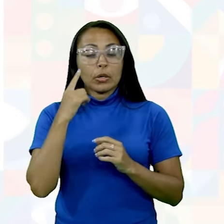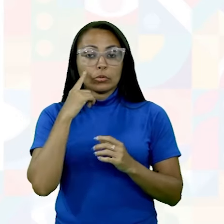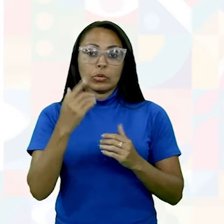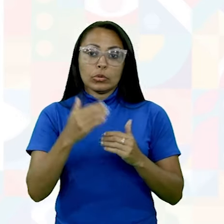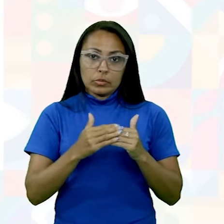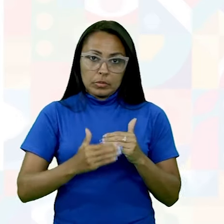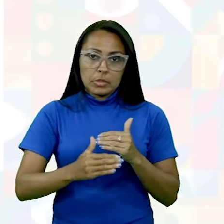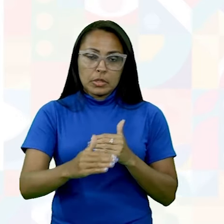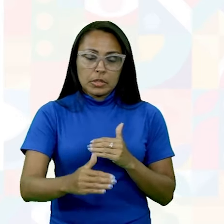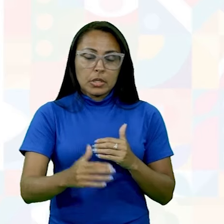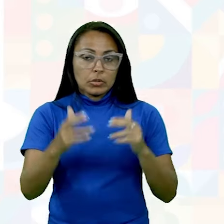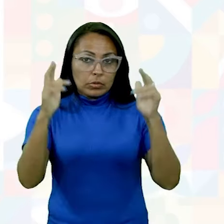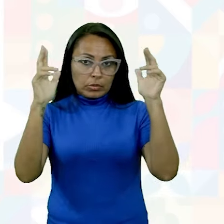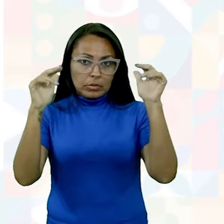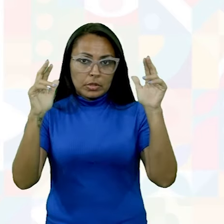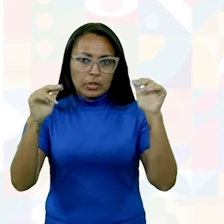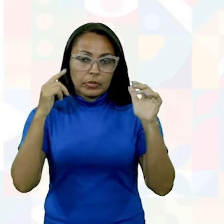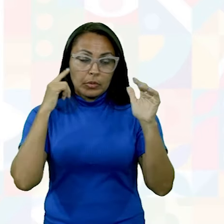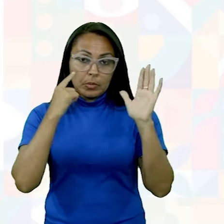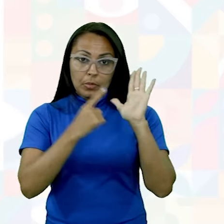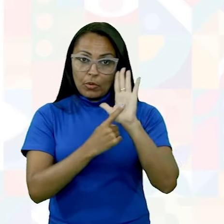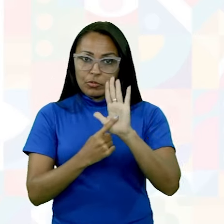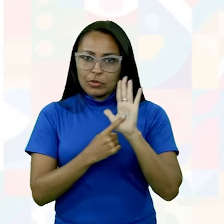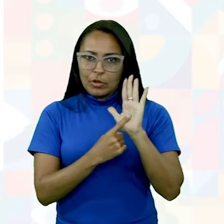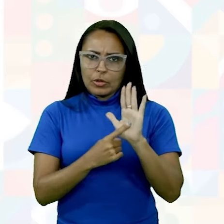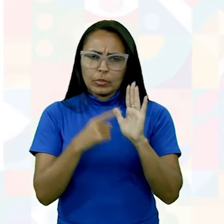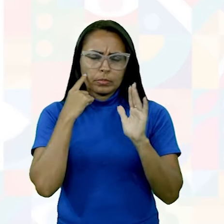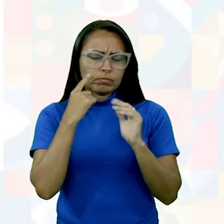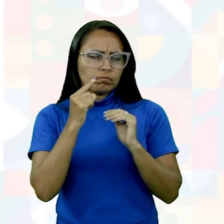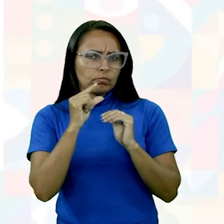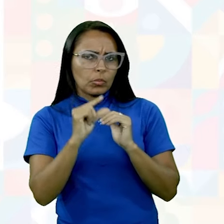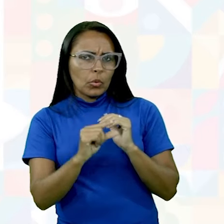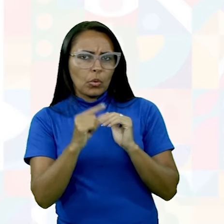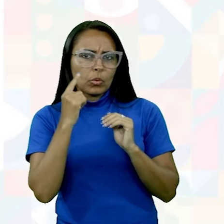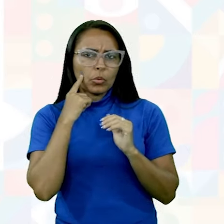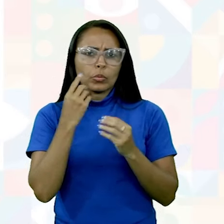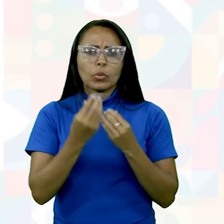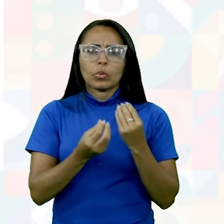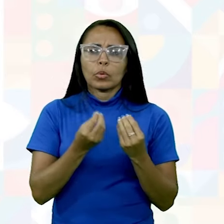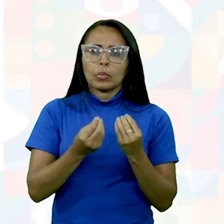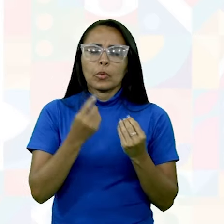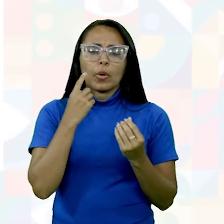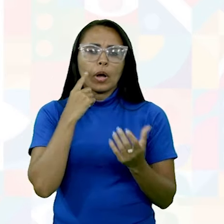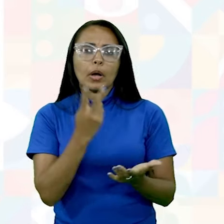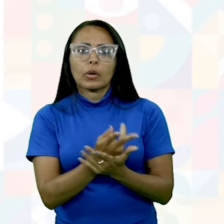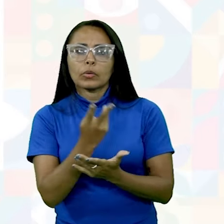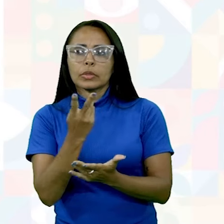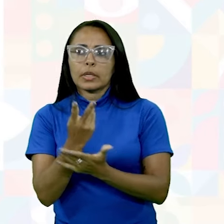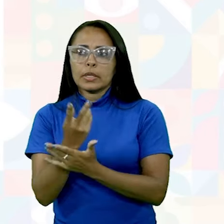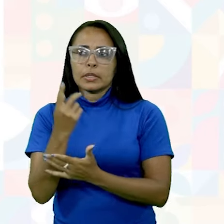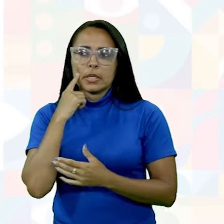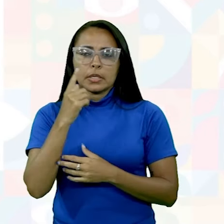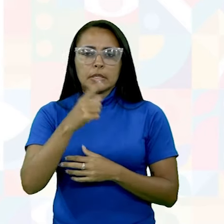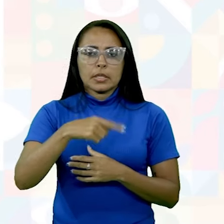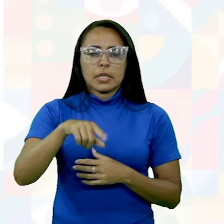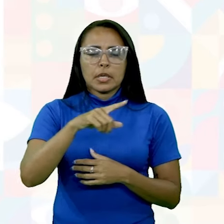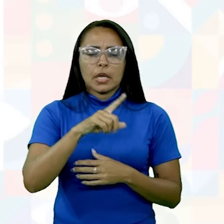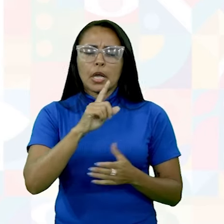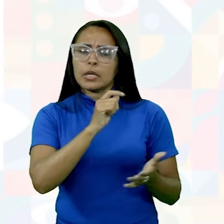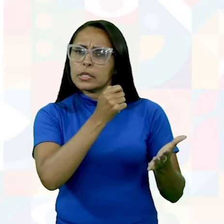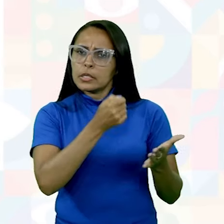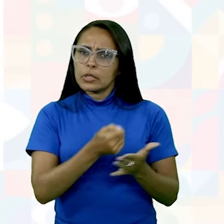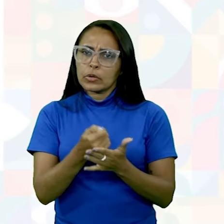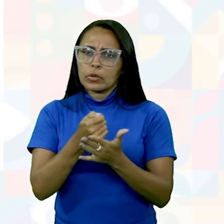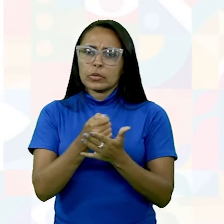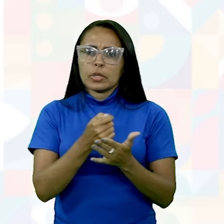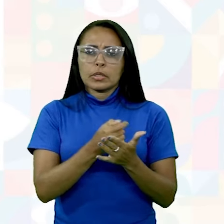o nosso conteúdo mostrando a vocês que toda e qualquer organização mantém, mantém rigorosamente, por